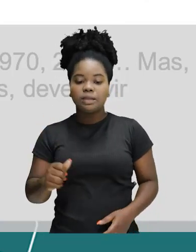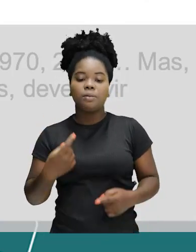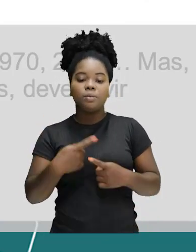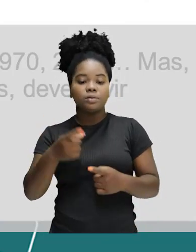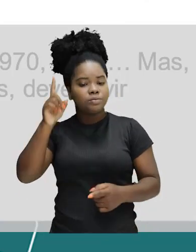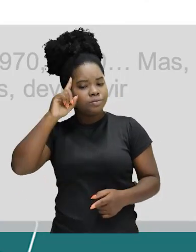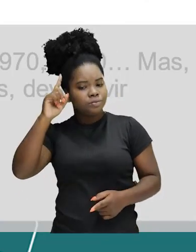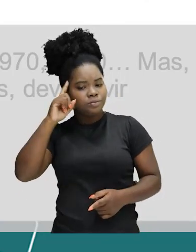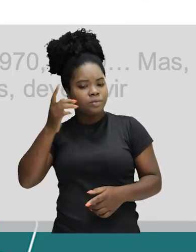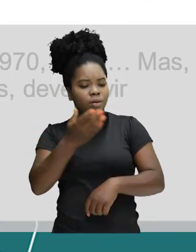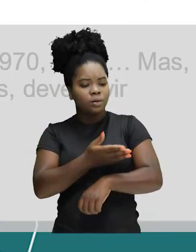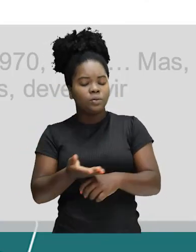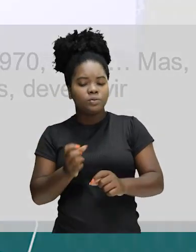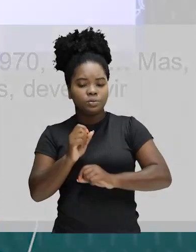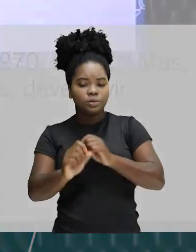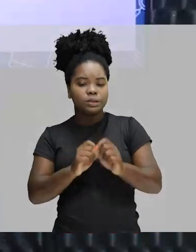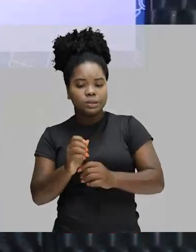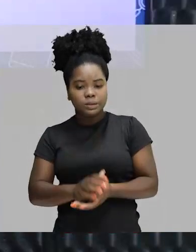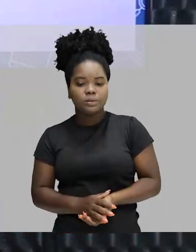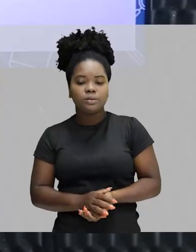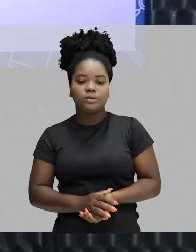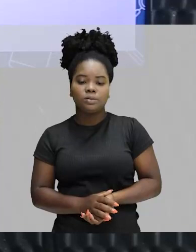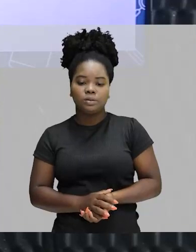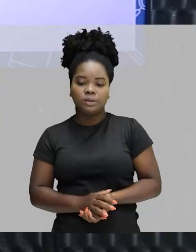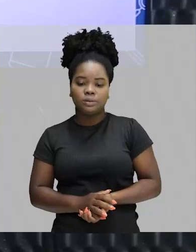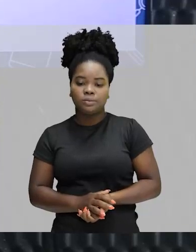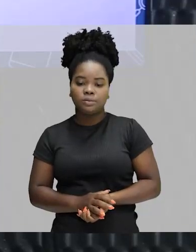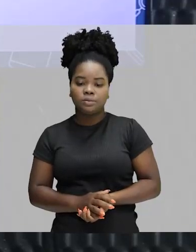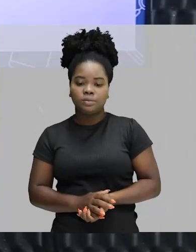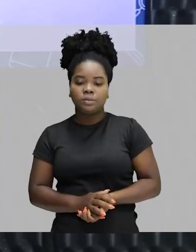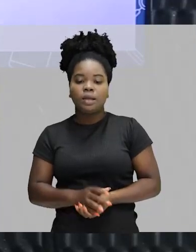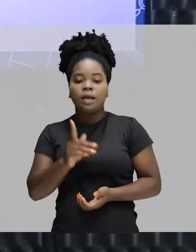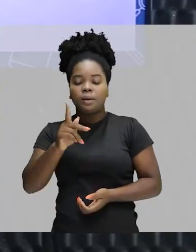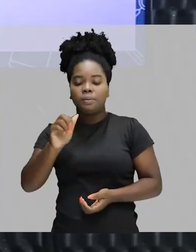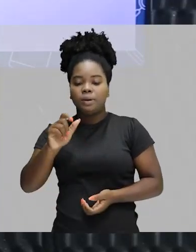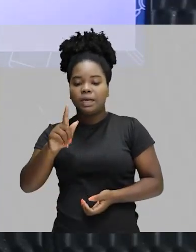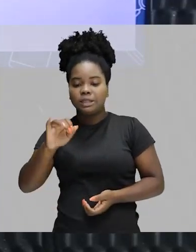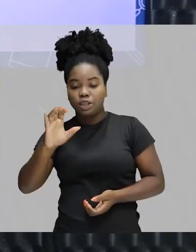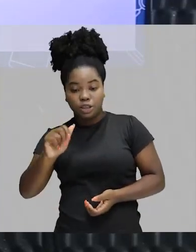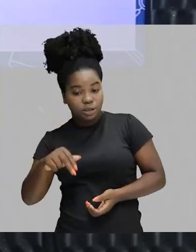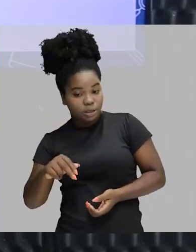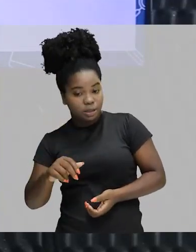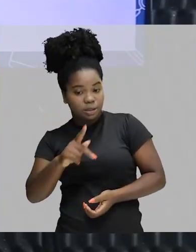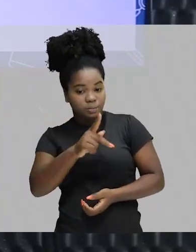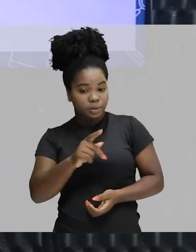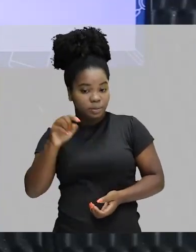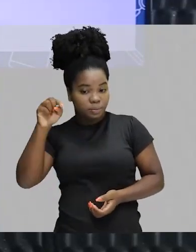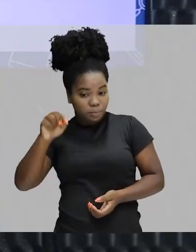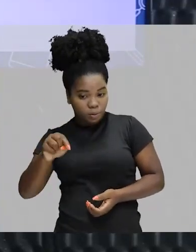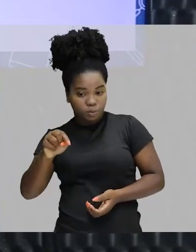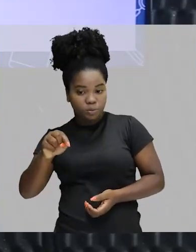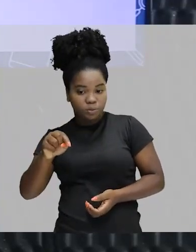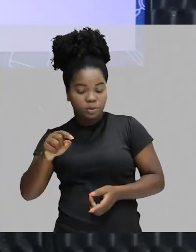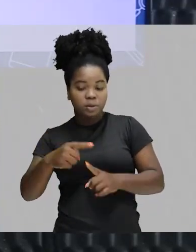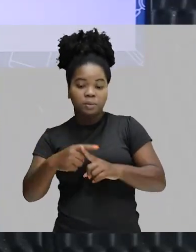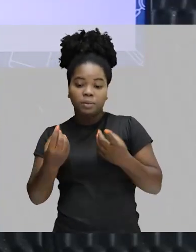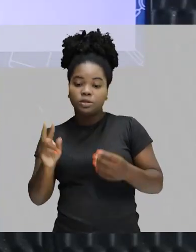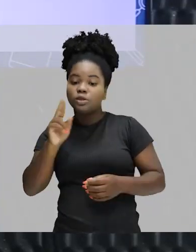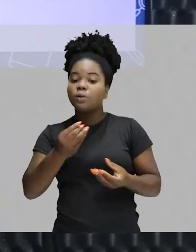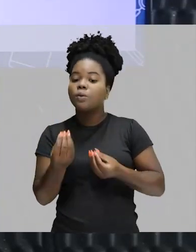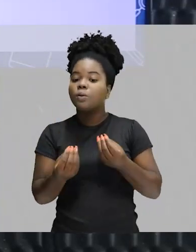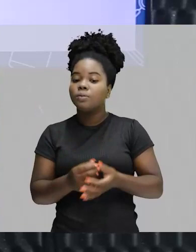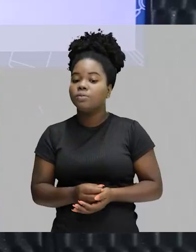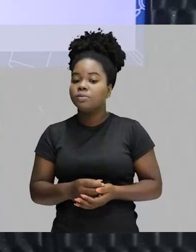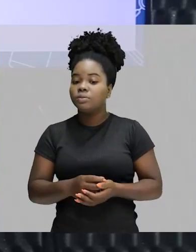costuma fazendo a abreviação que nós estamos acostumados. Por exemplo, página, a abreviação seria p ponto, mas a gente utiliza como? A gente